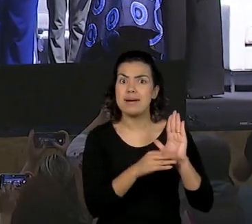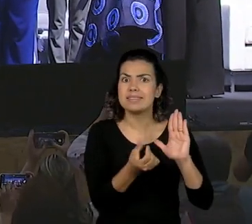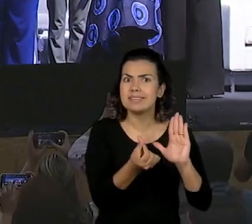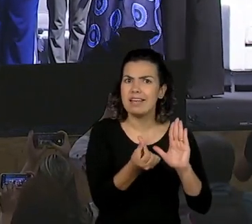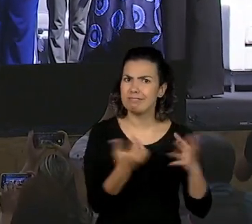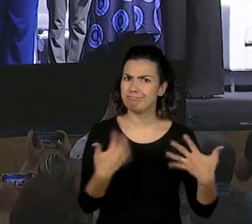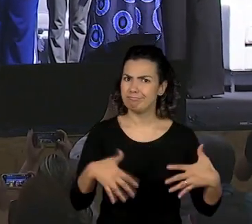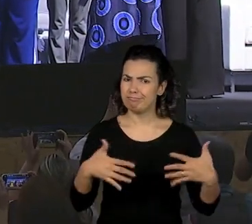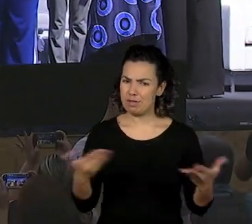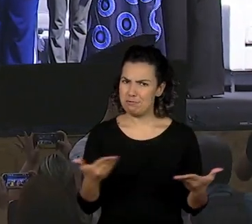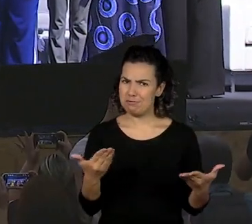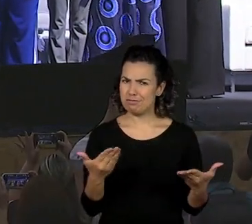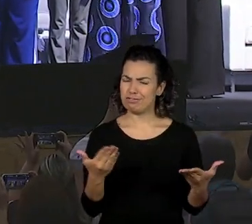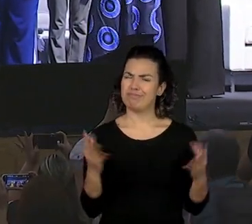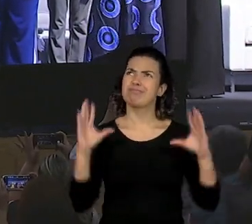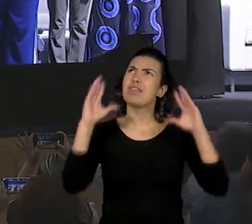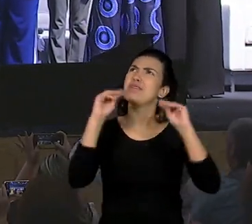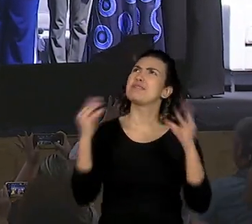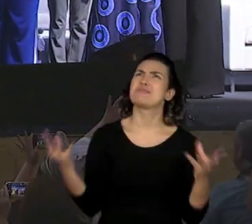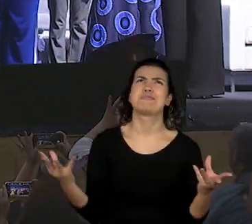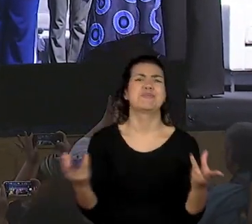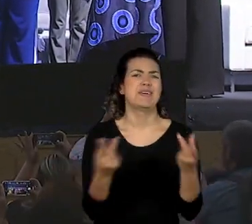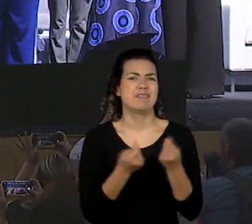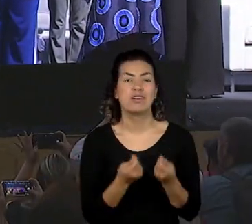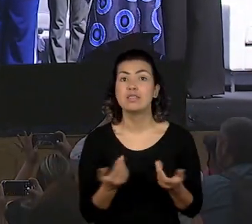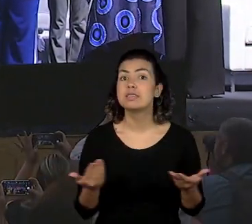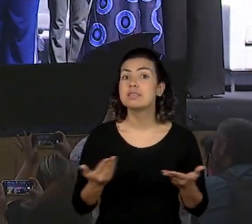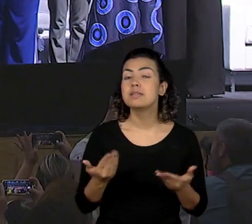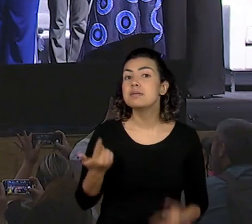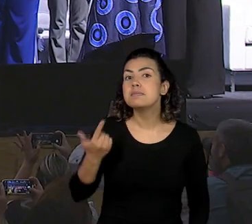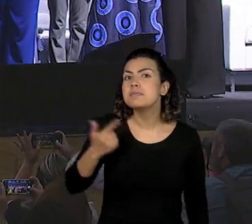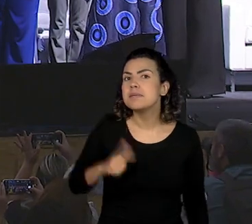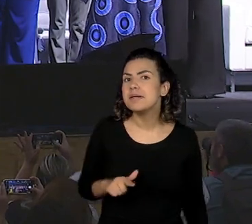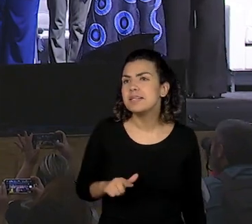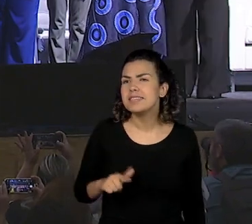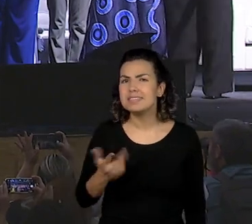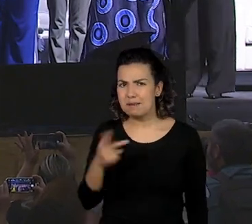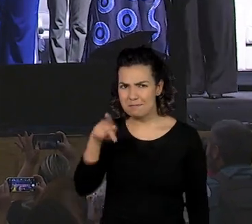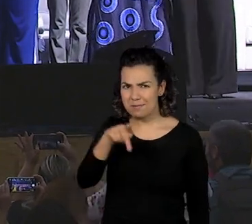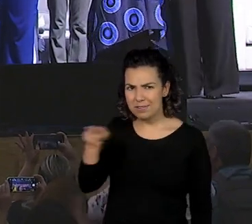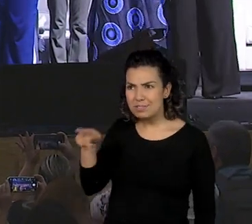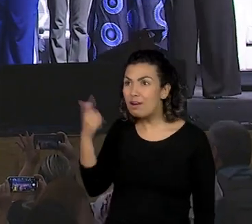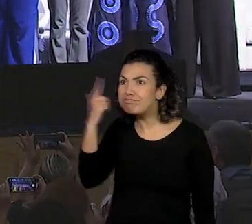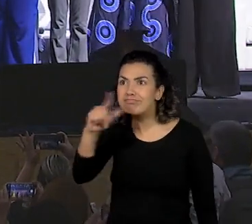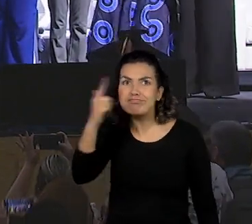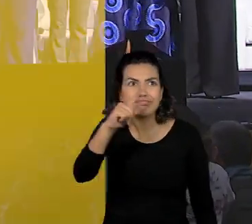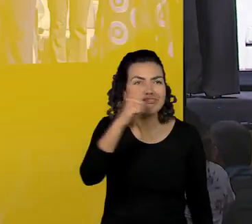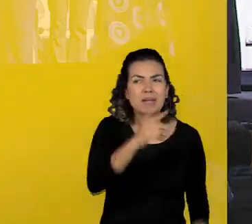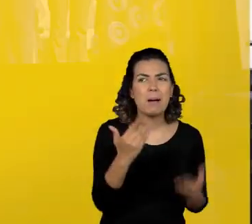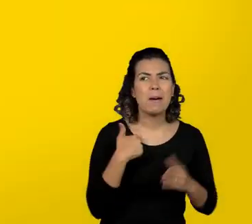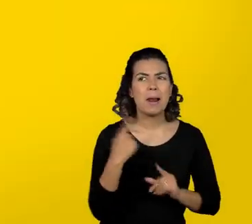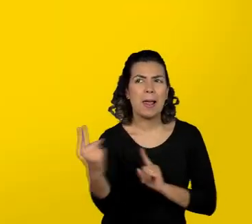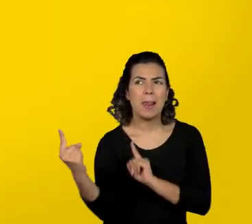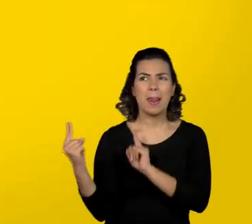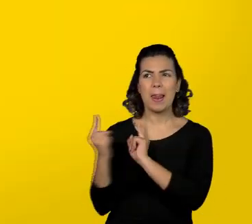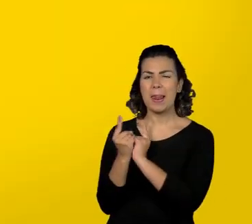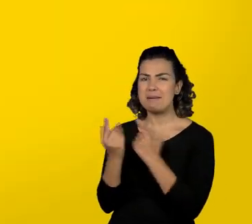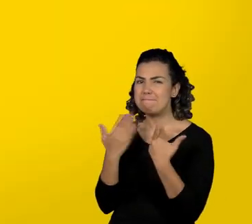incrível. E agora a gente vai ouvir um pouquinho, conversar com os grandes vencedores dessa noite.